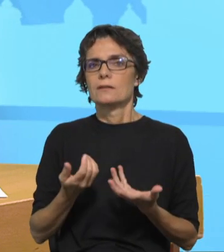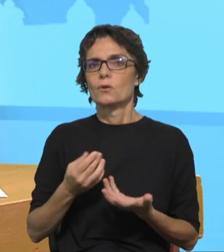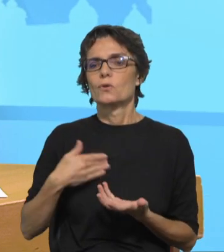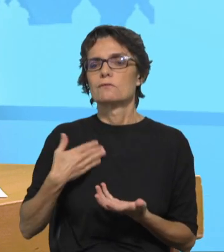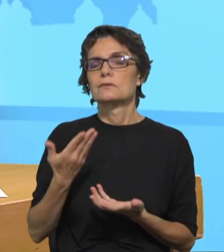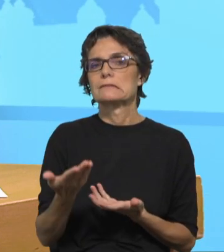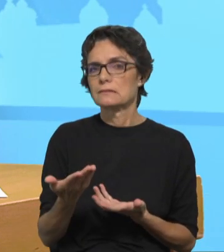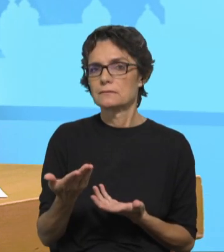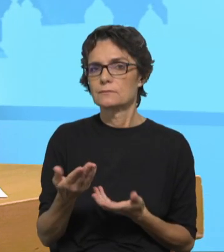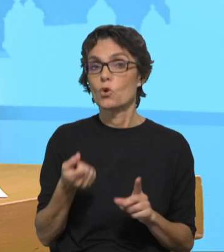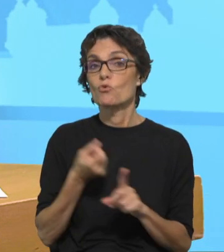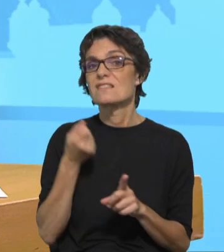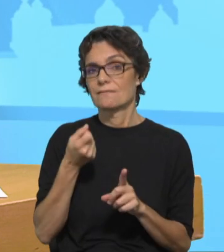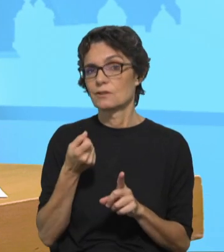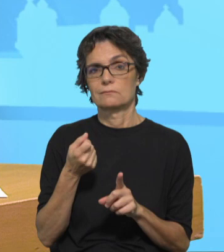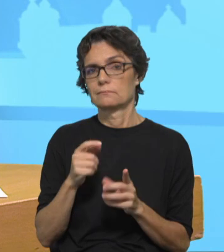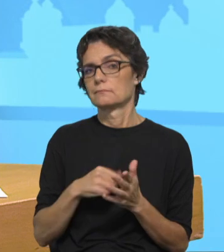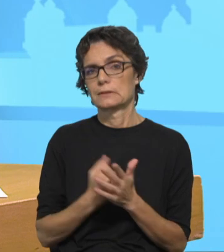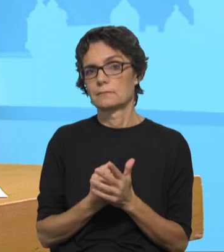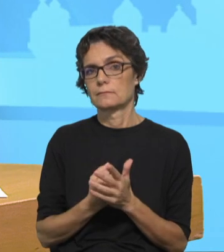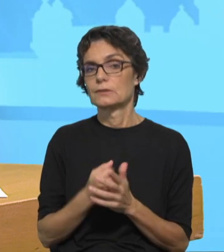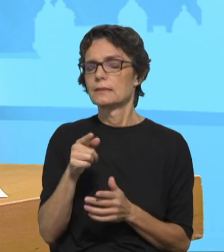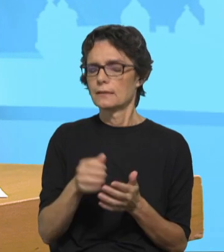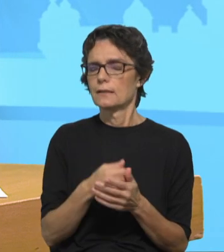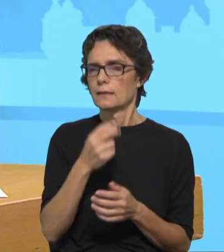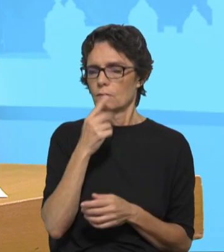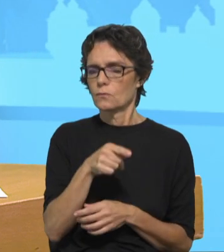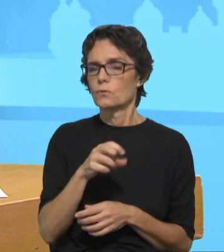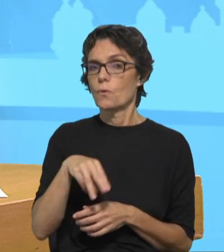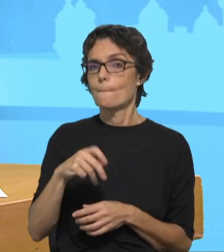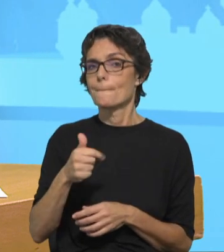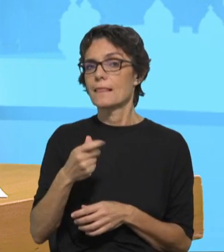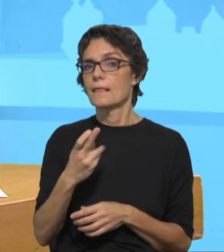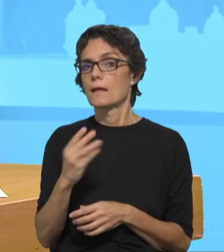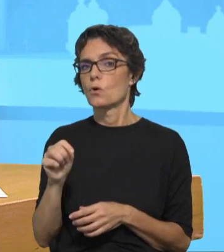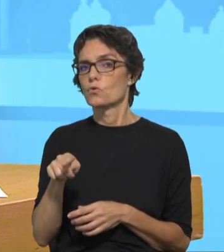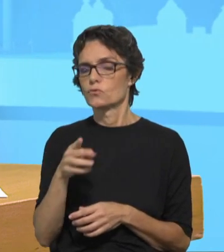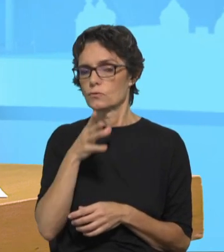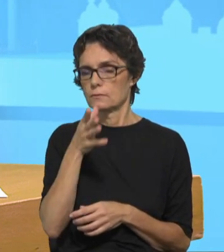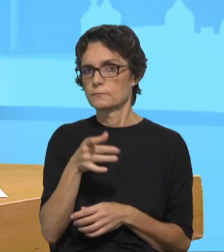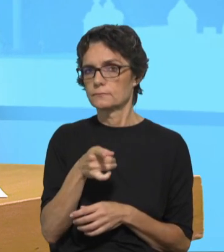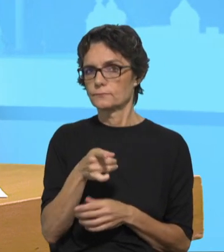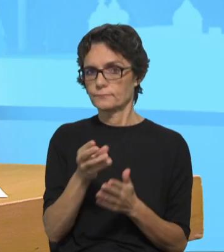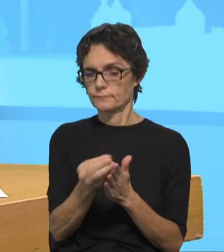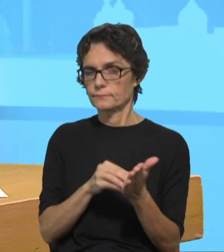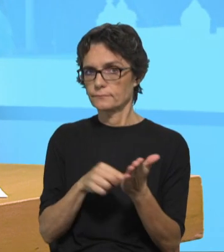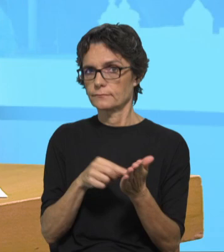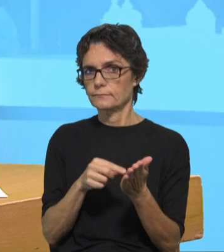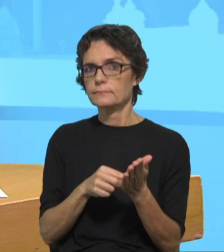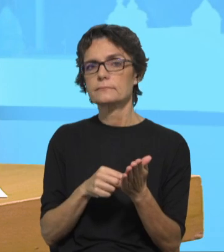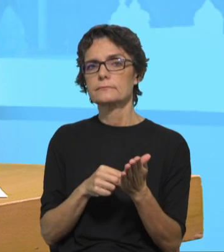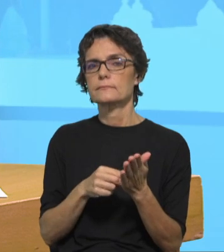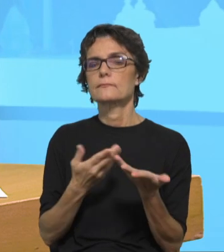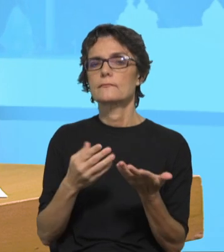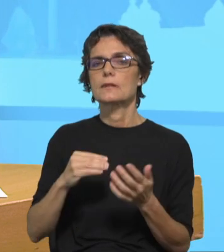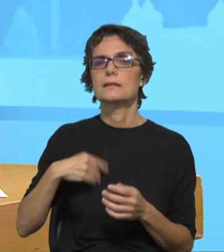ser um desafio. E é curioso, Mateus coloca esse ensinamento de Jesus, que era a norma geral, perdoar